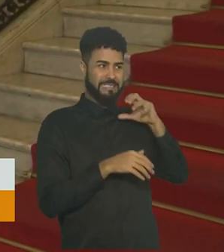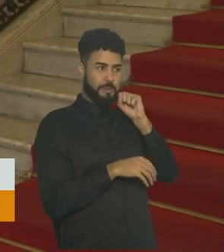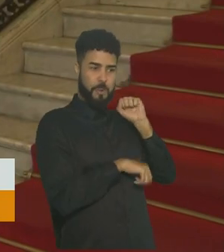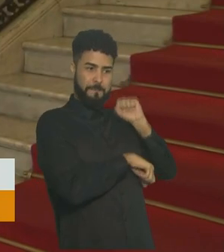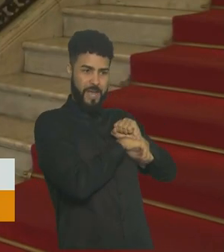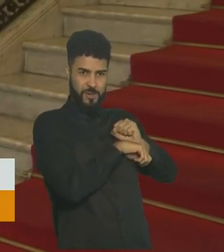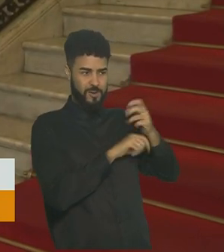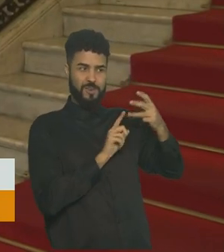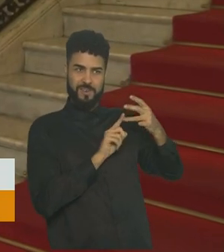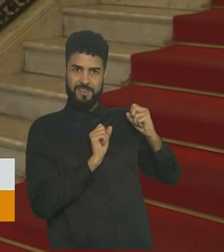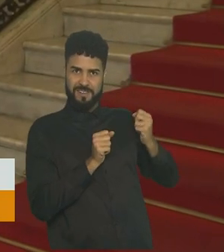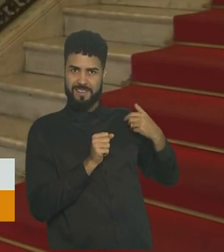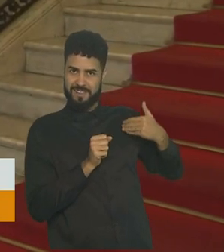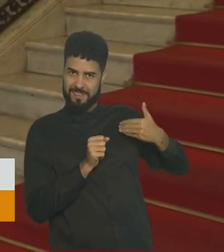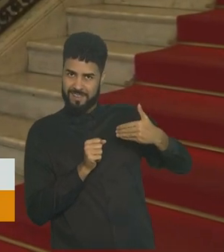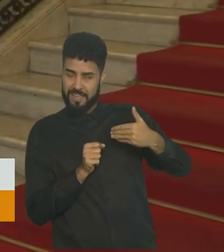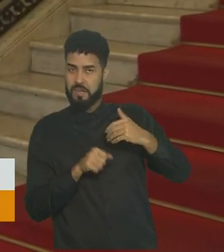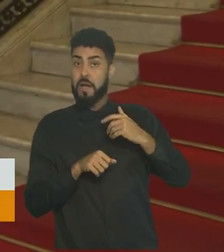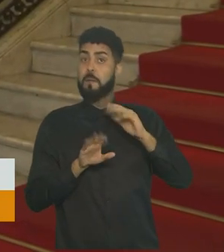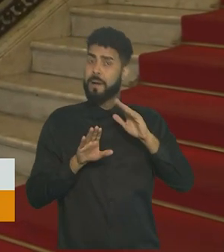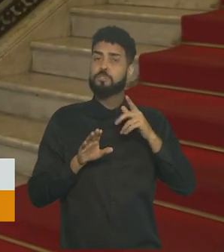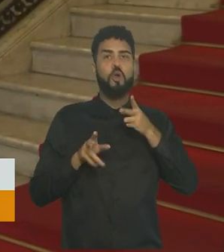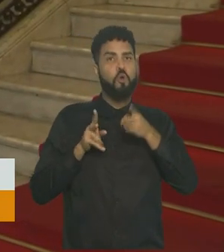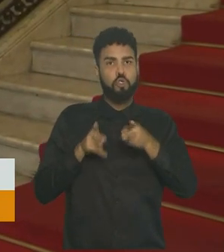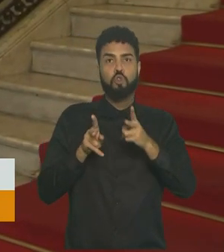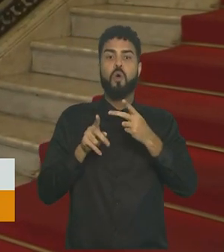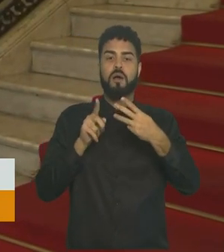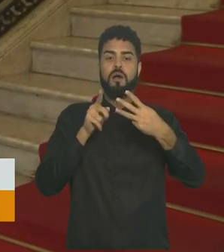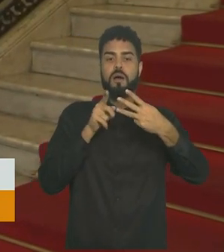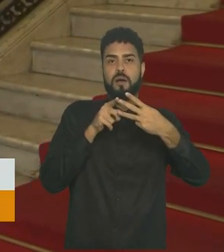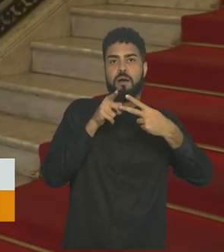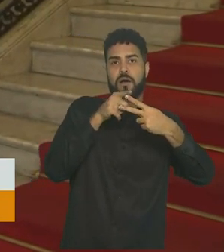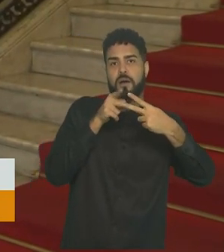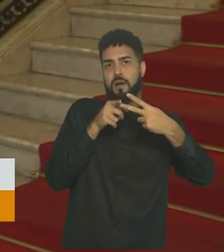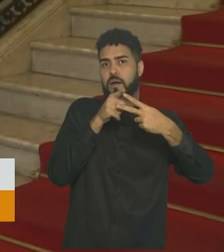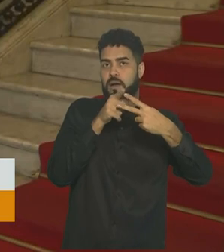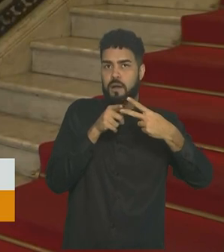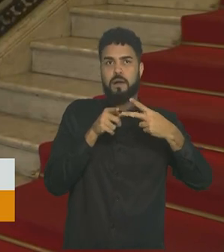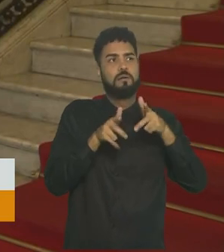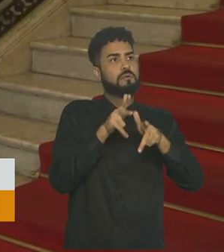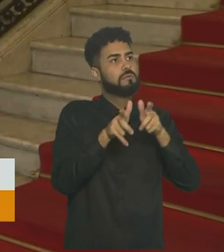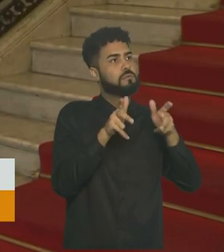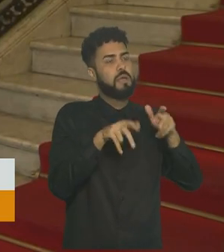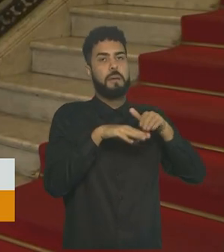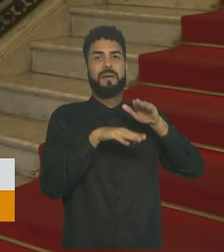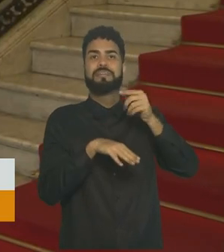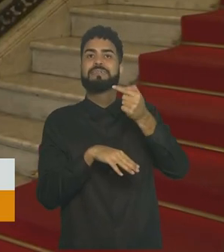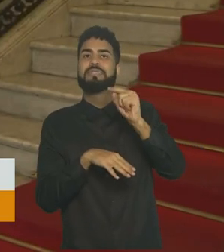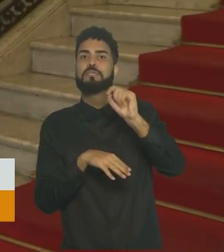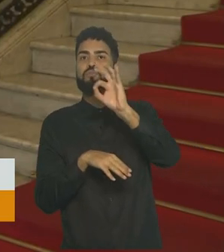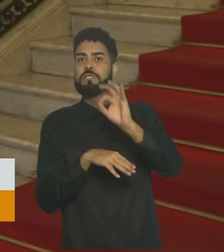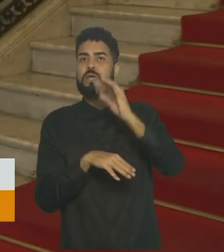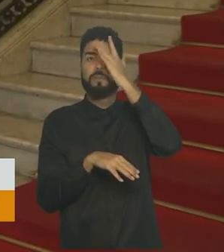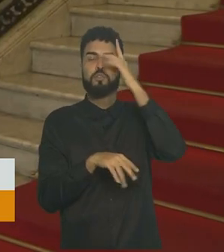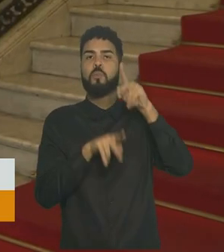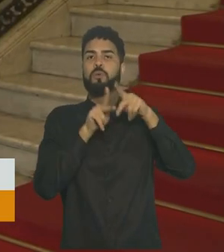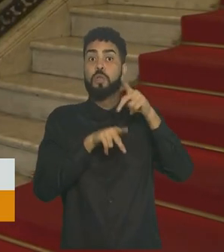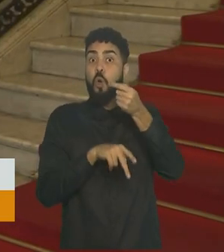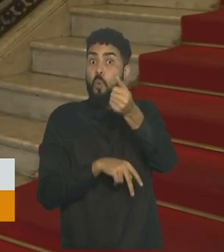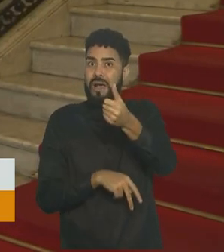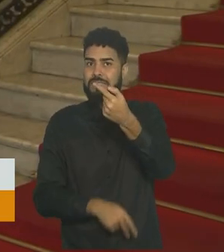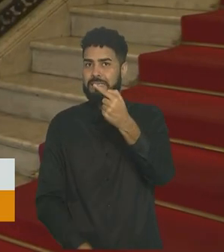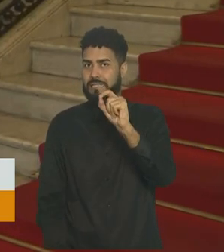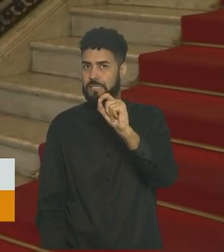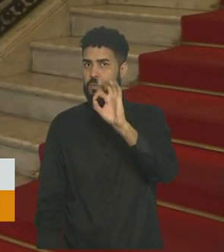acontece por conta da dose de reforço, ela avança aqui na cidade do Rio de Janeiro, mais de 70% da população, quase chegando a 70% da